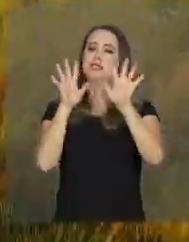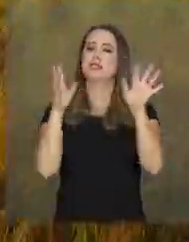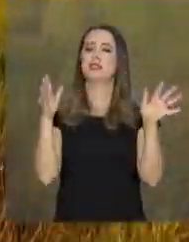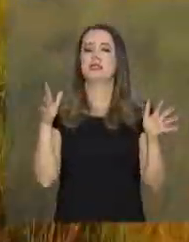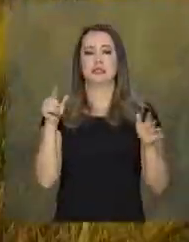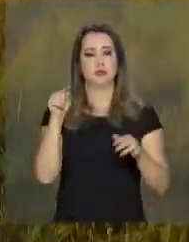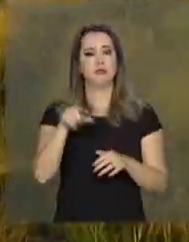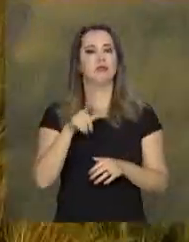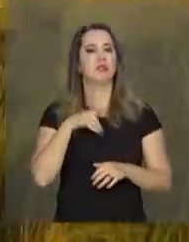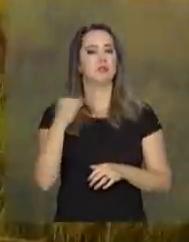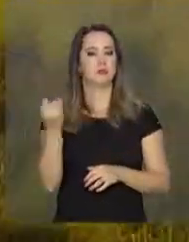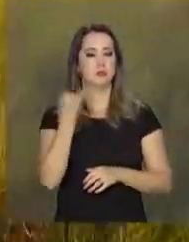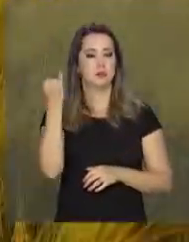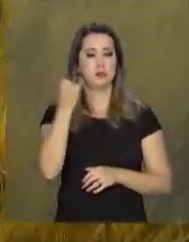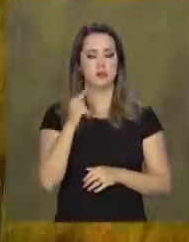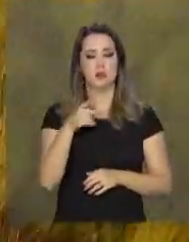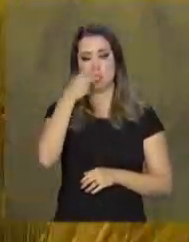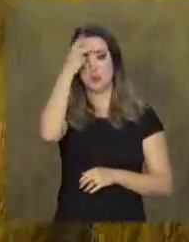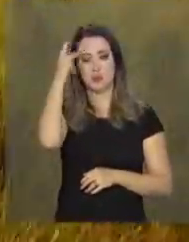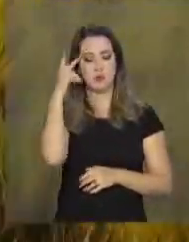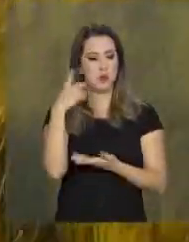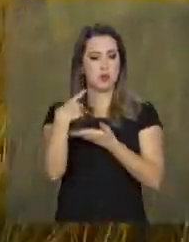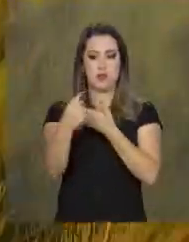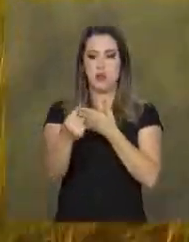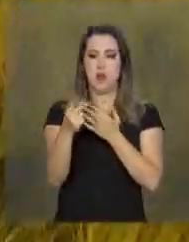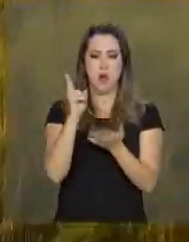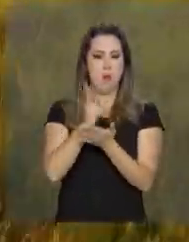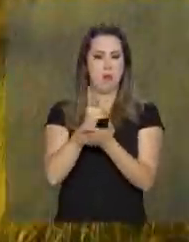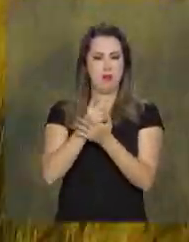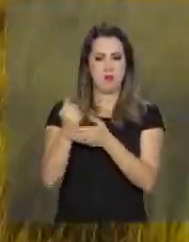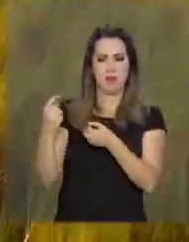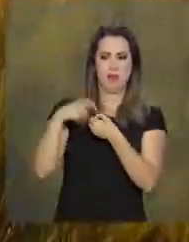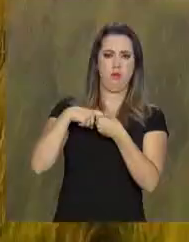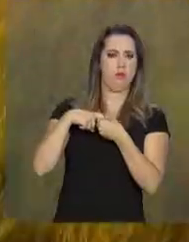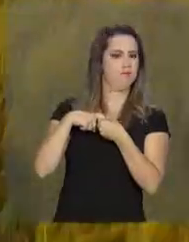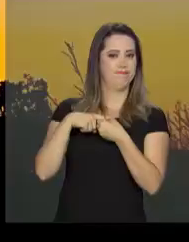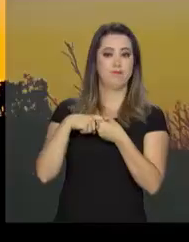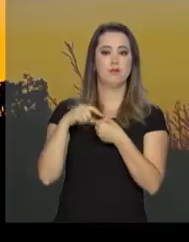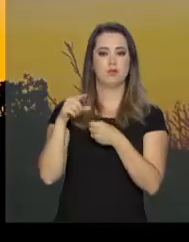magia aqui, com certeza. As pessoas não conseguem sair daqui do mesmo jeito que chegaram.